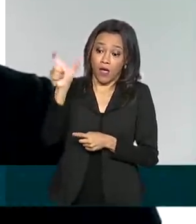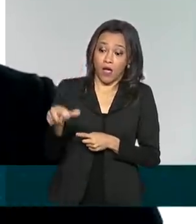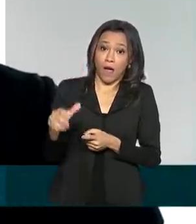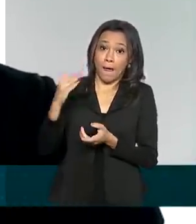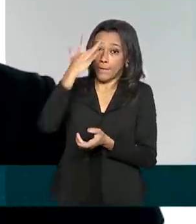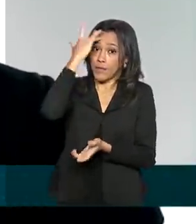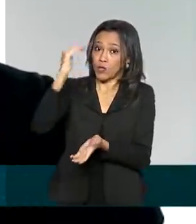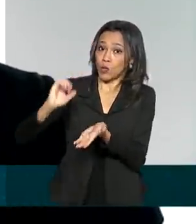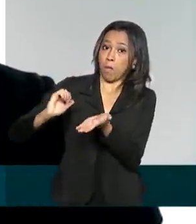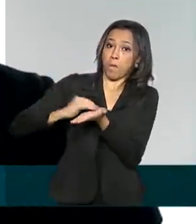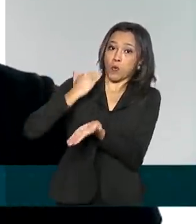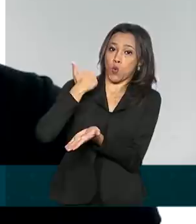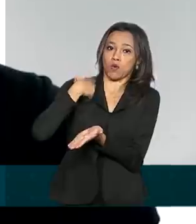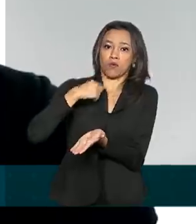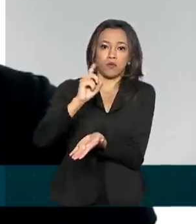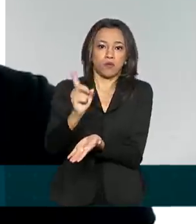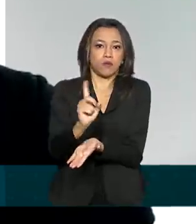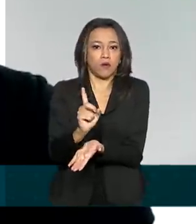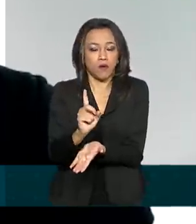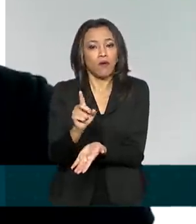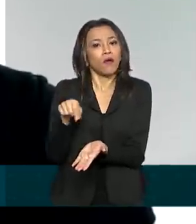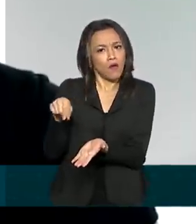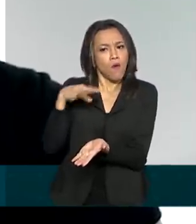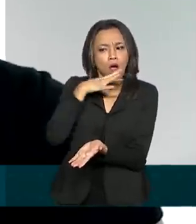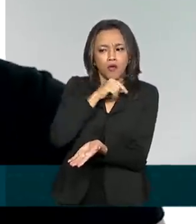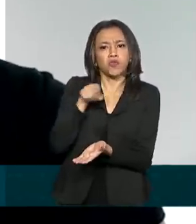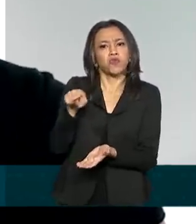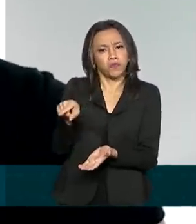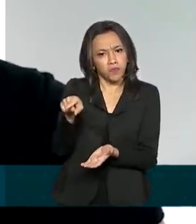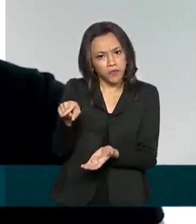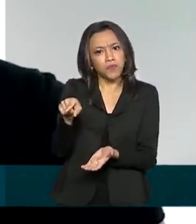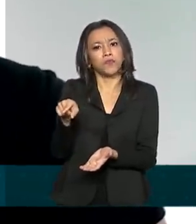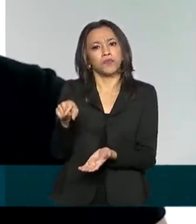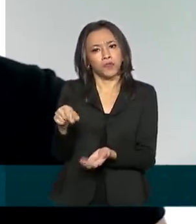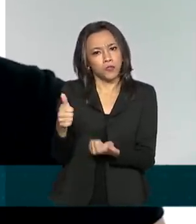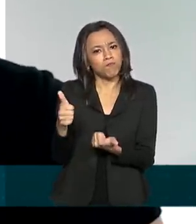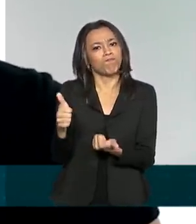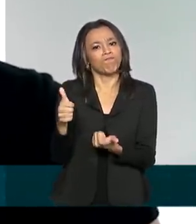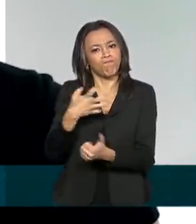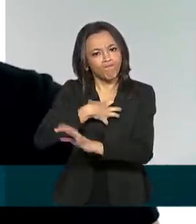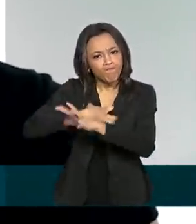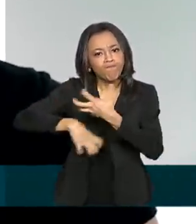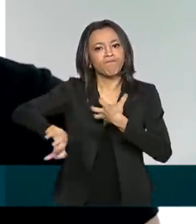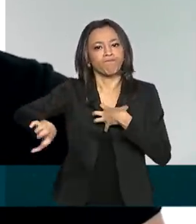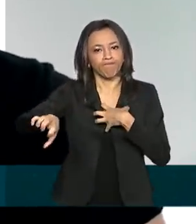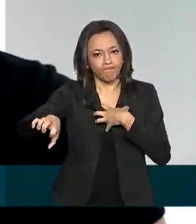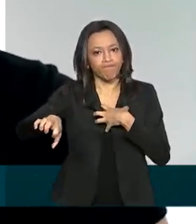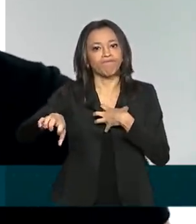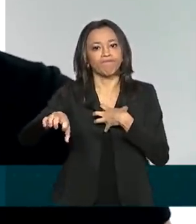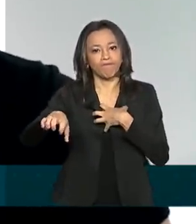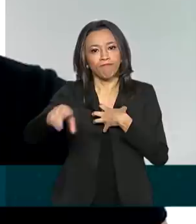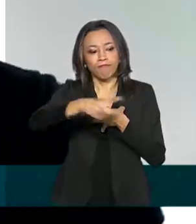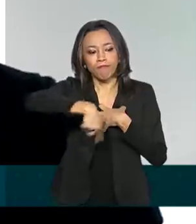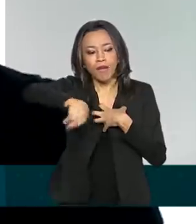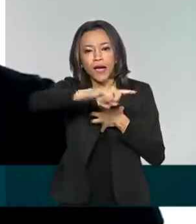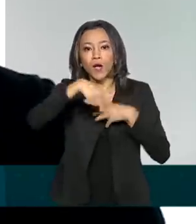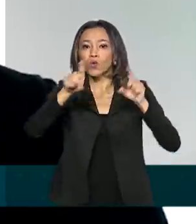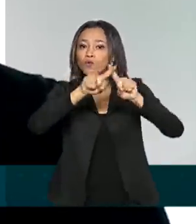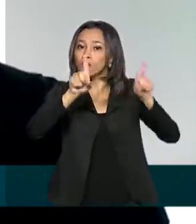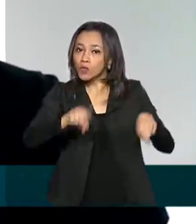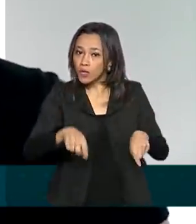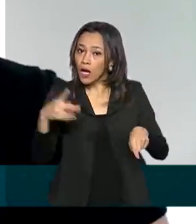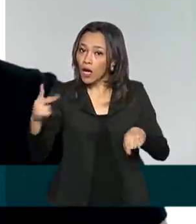Eu acho que ela agiu de uma forma com bastante empatia com os funcionários dela,